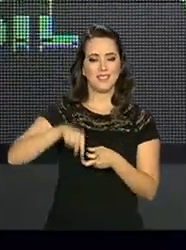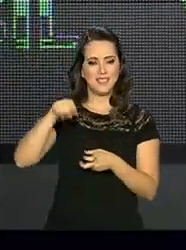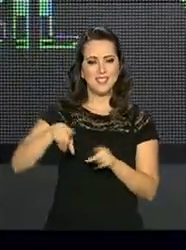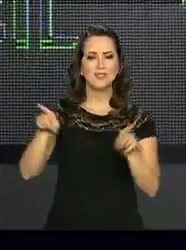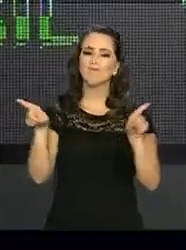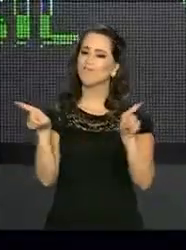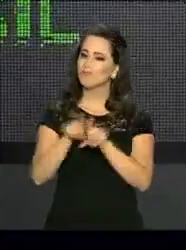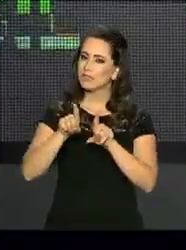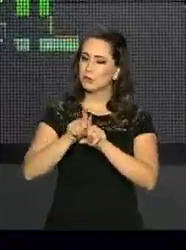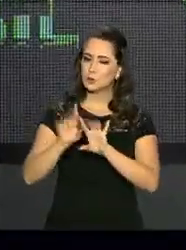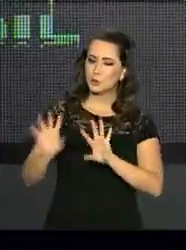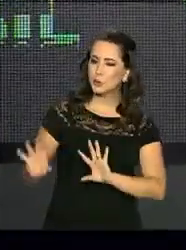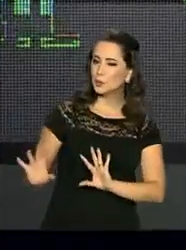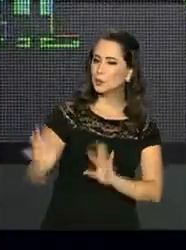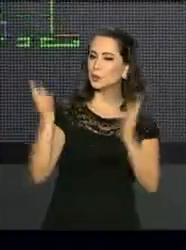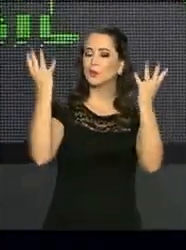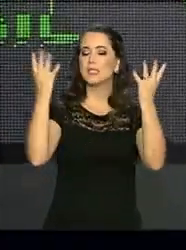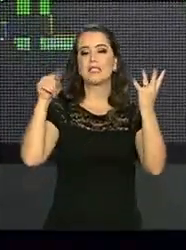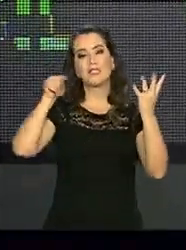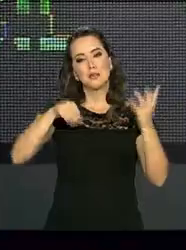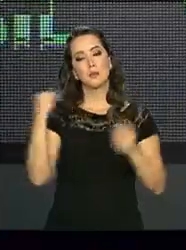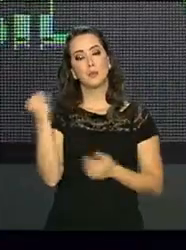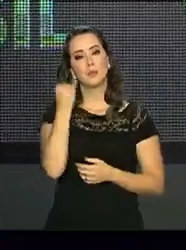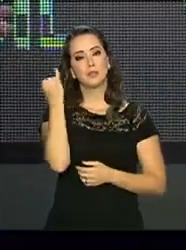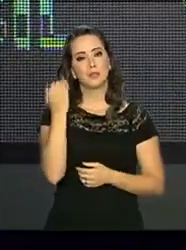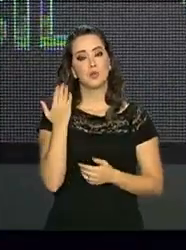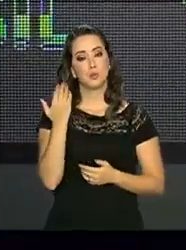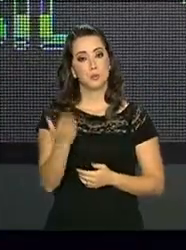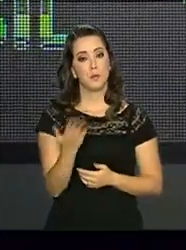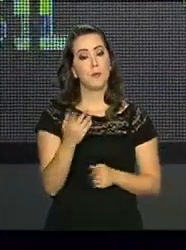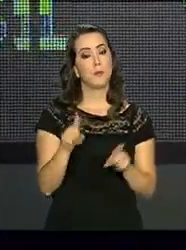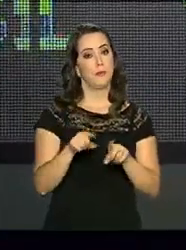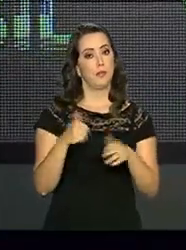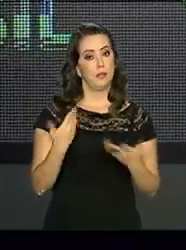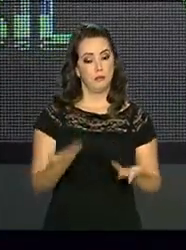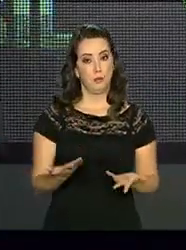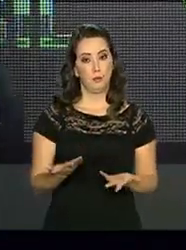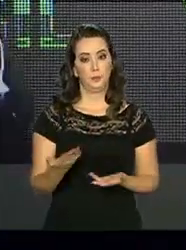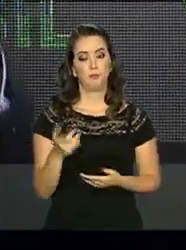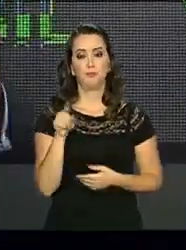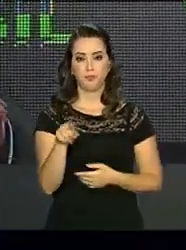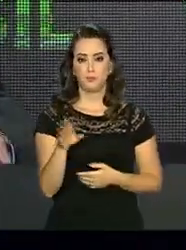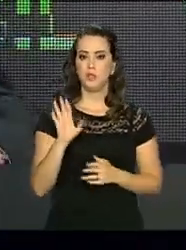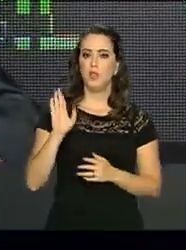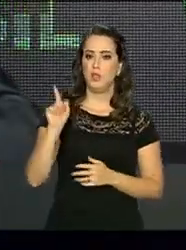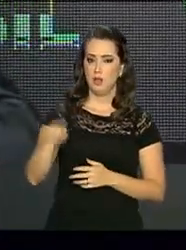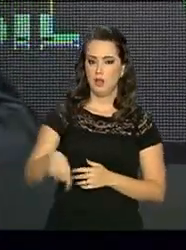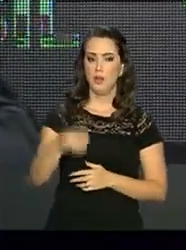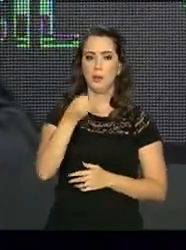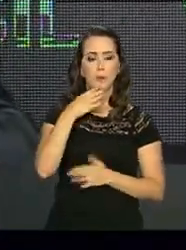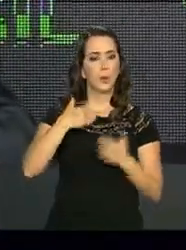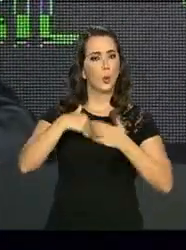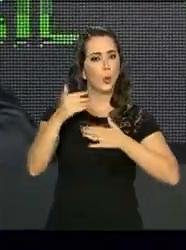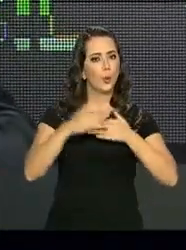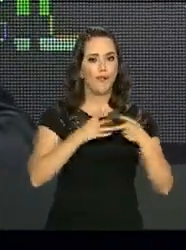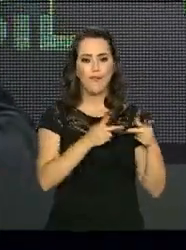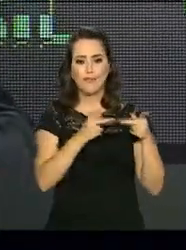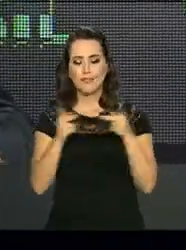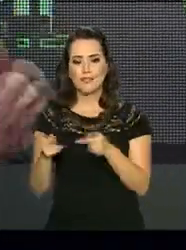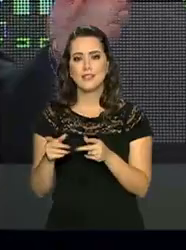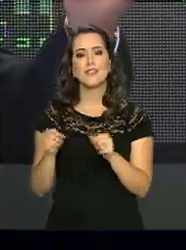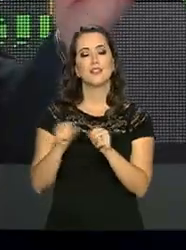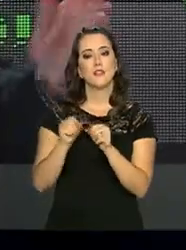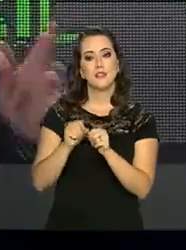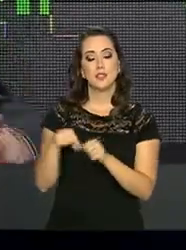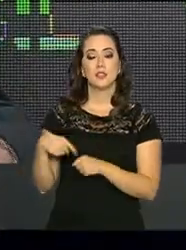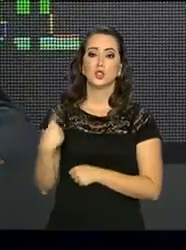igualmente enaltecido e ressaltado. E, a propósito disso, como convém a toda e qualquer visita que se faz,